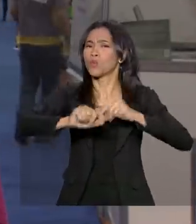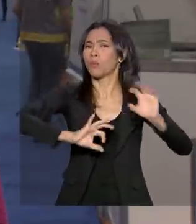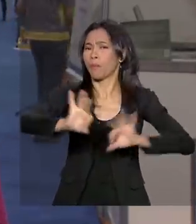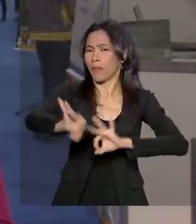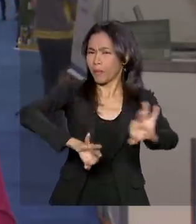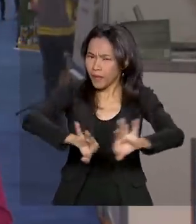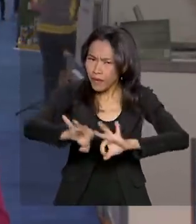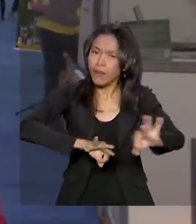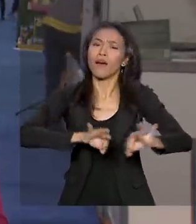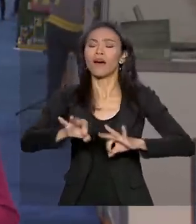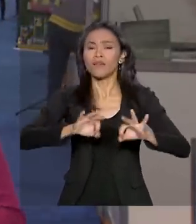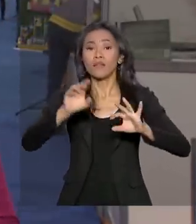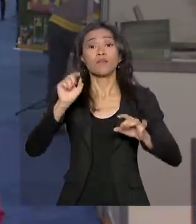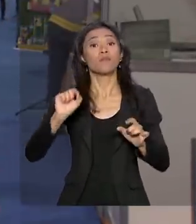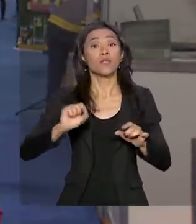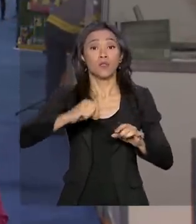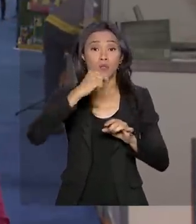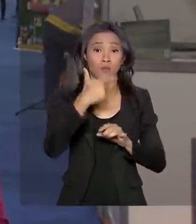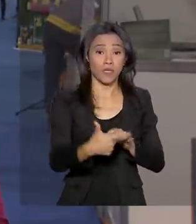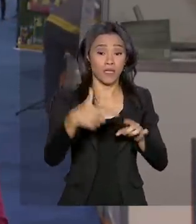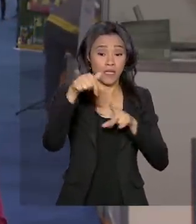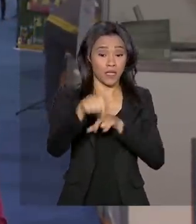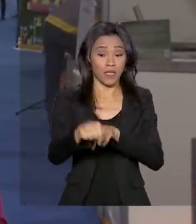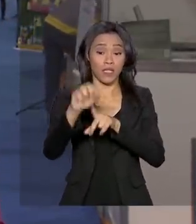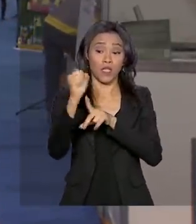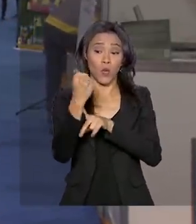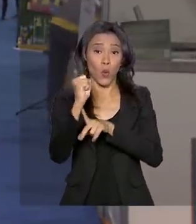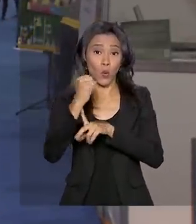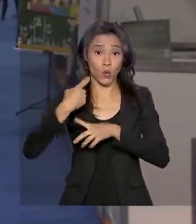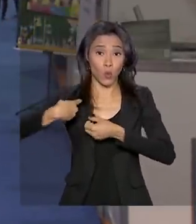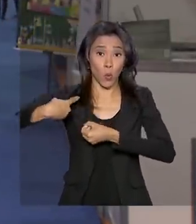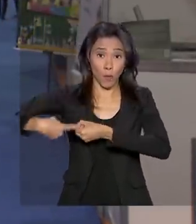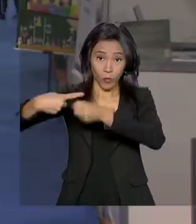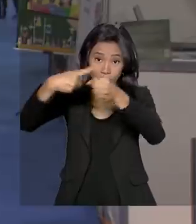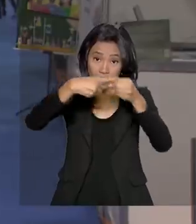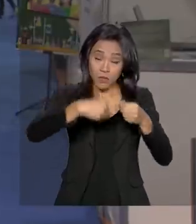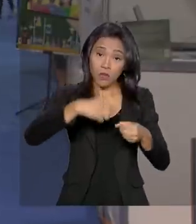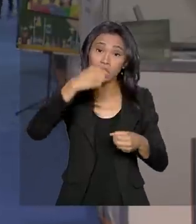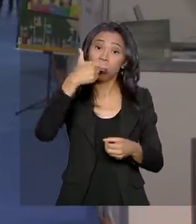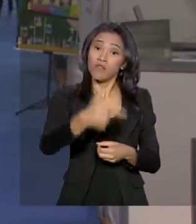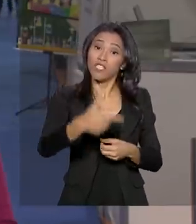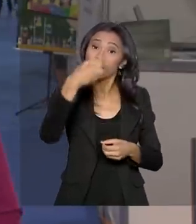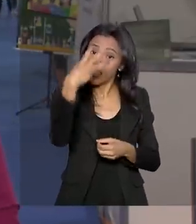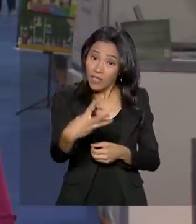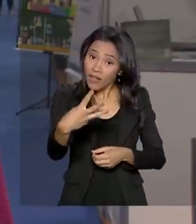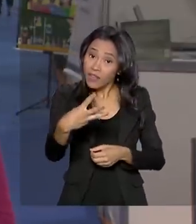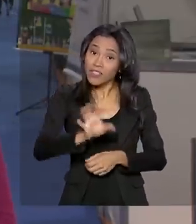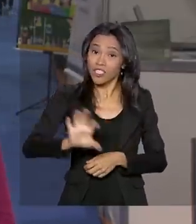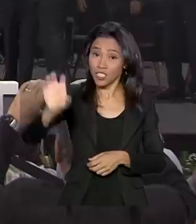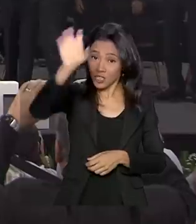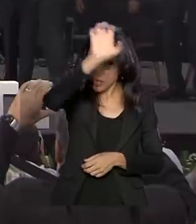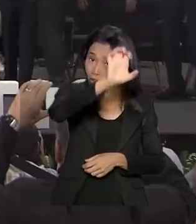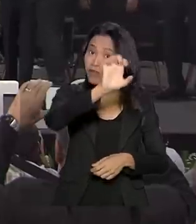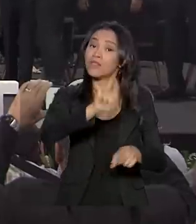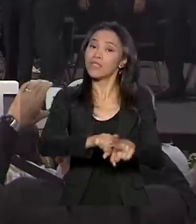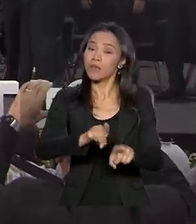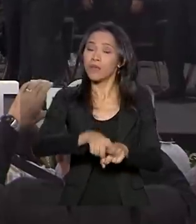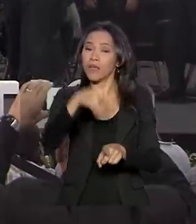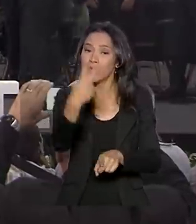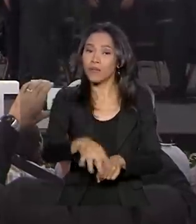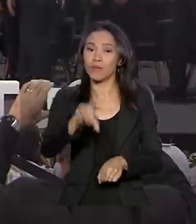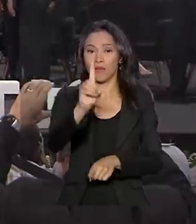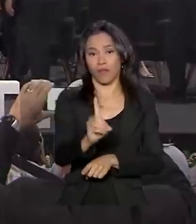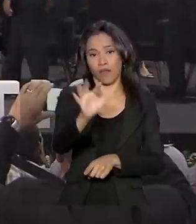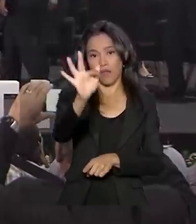realizados em 278 municípios, em 23 estados e no Distrito Federal. Na cerimônia de